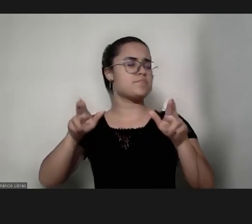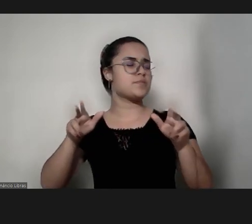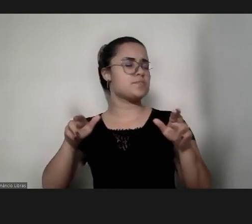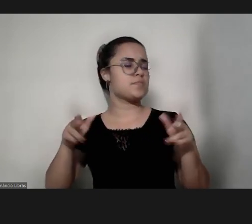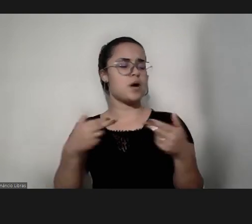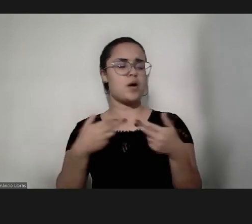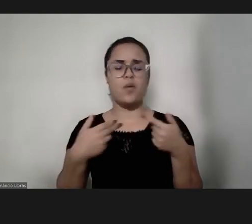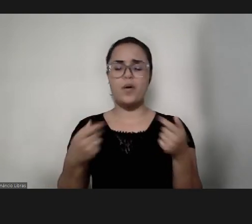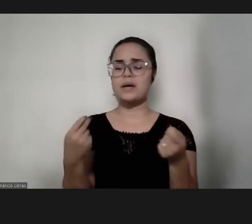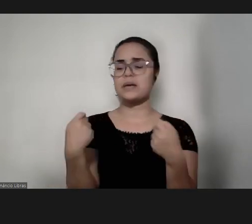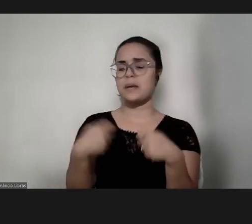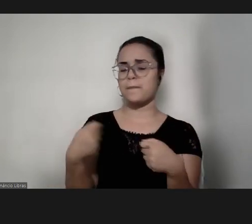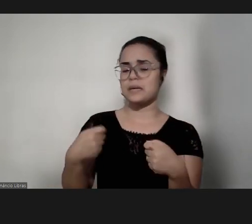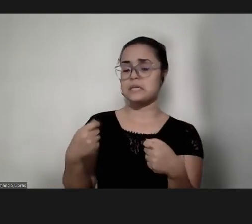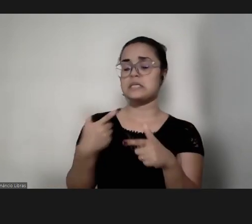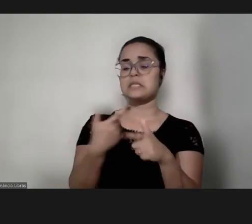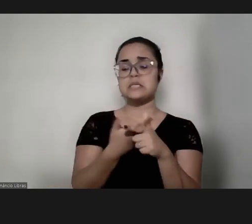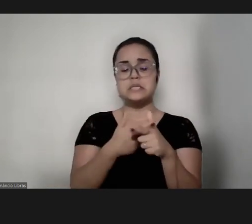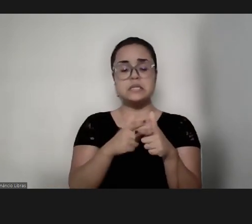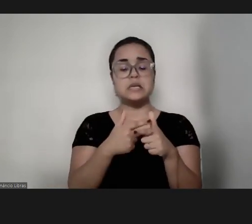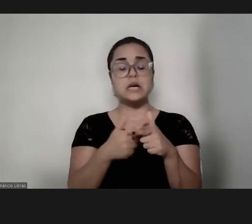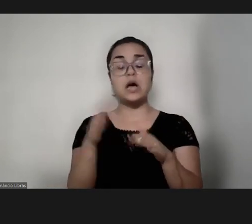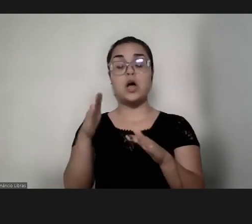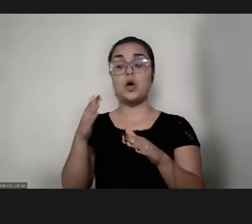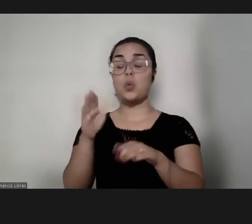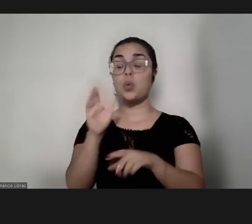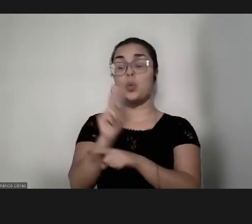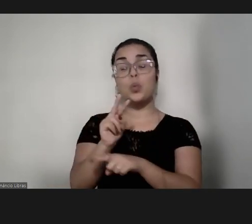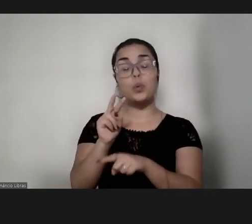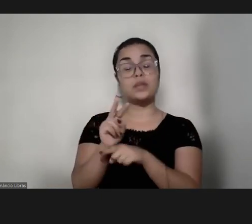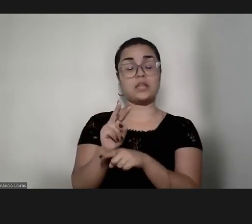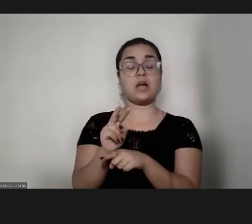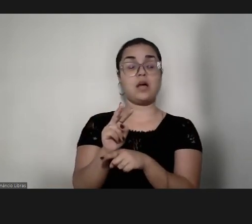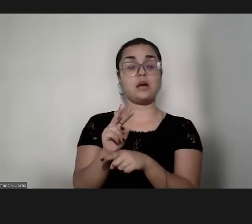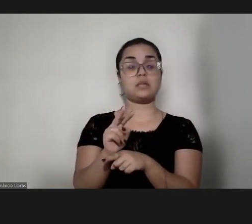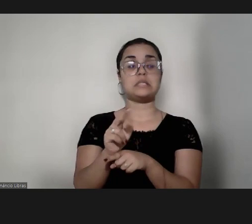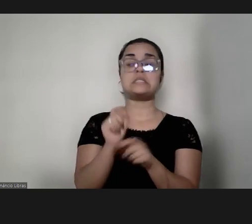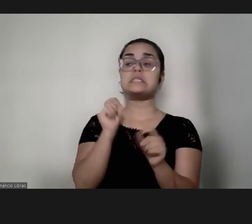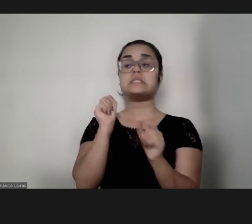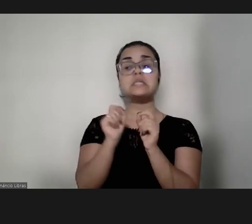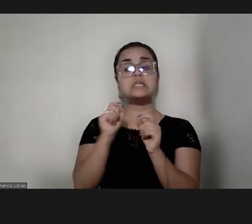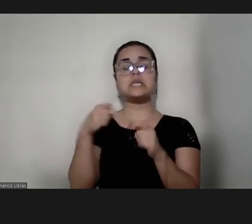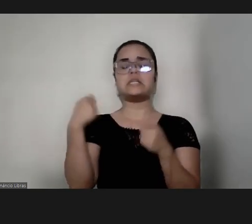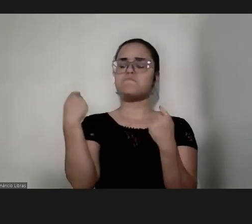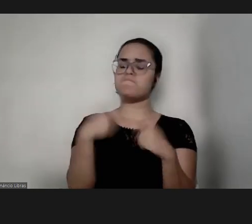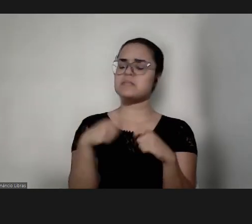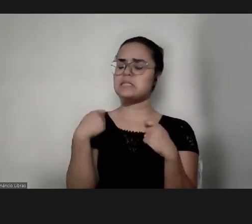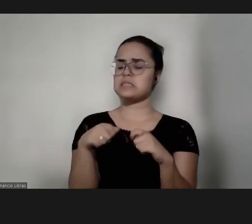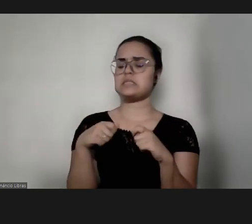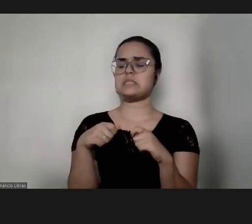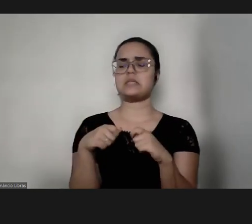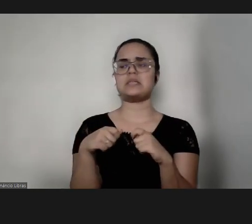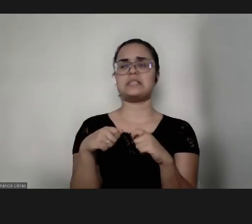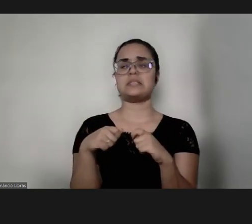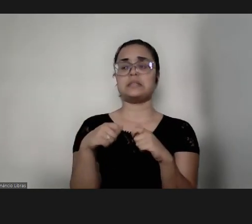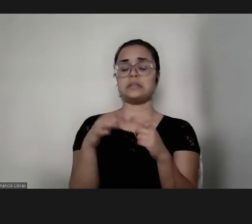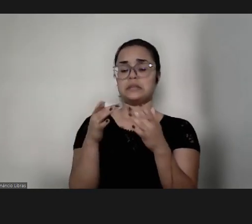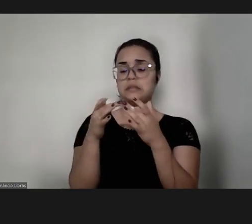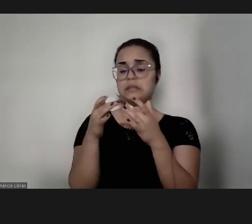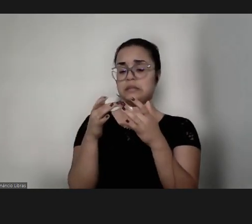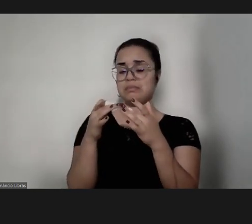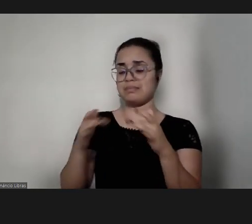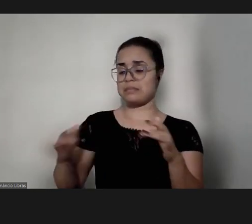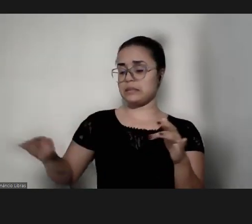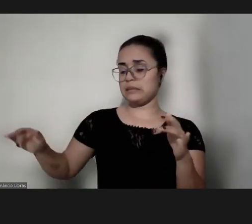precisa resolver e dar conta, que a gente acaba se desconectando dos nossos